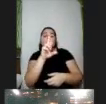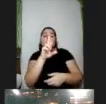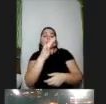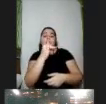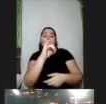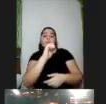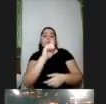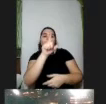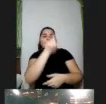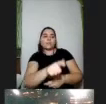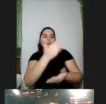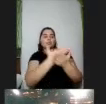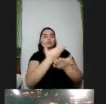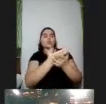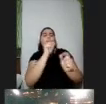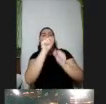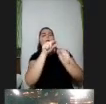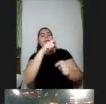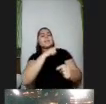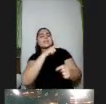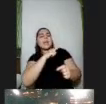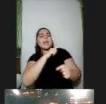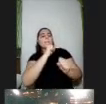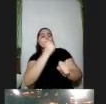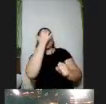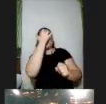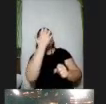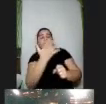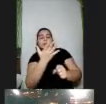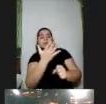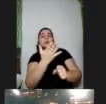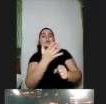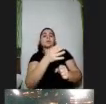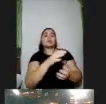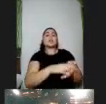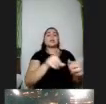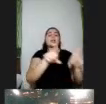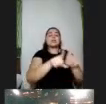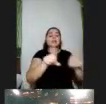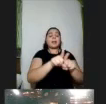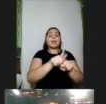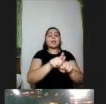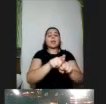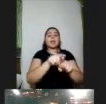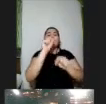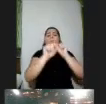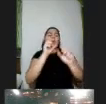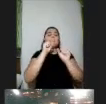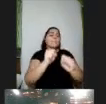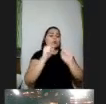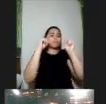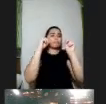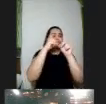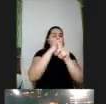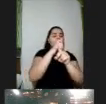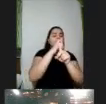ser um facilitador para em relação ao reconhecimento e questões que podem ser dificultadores e que portanto eu devo